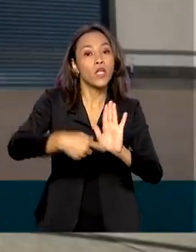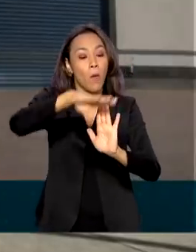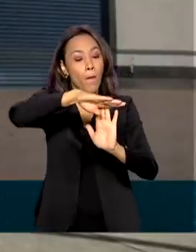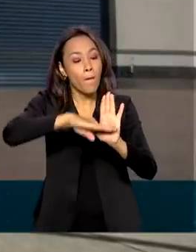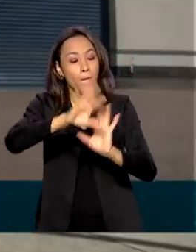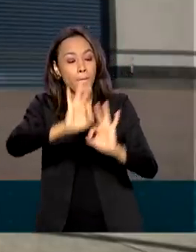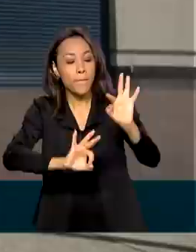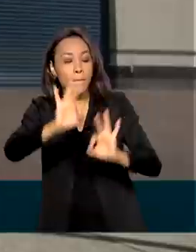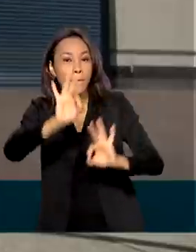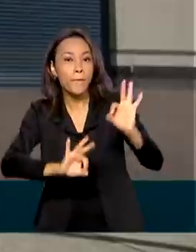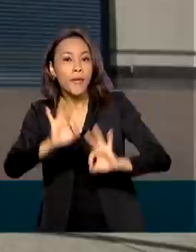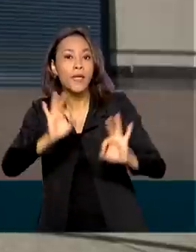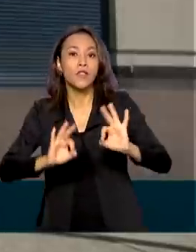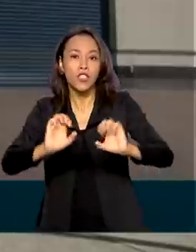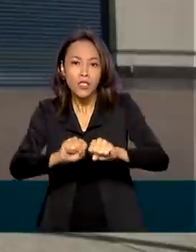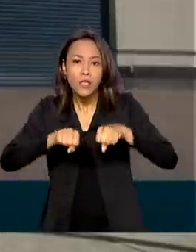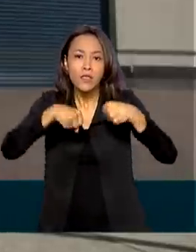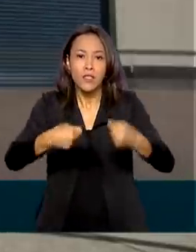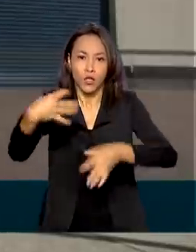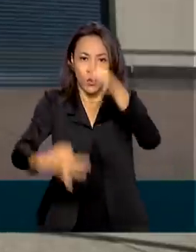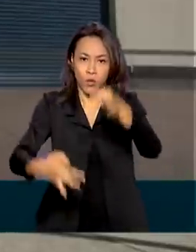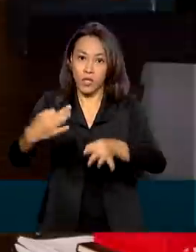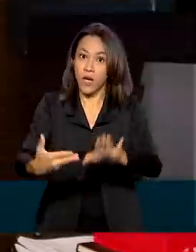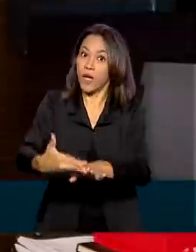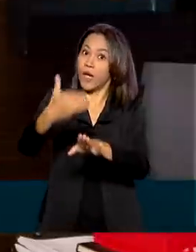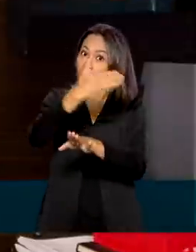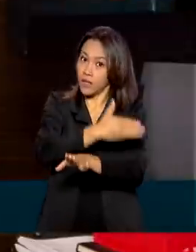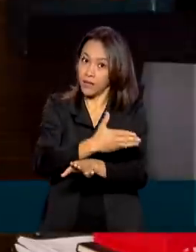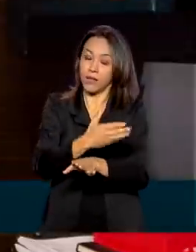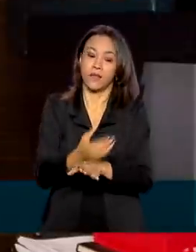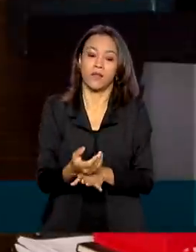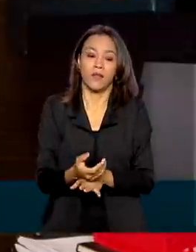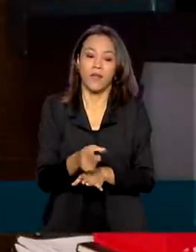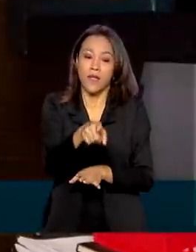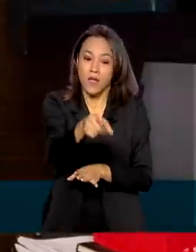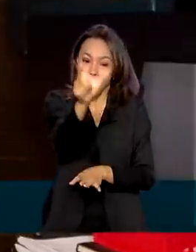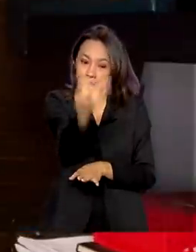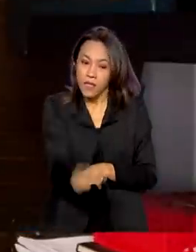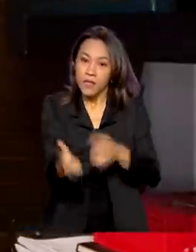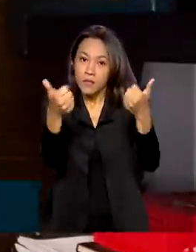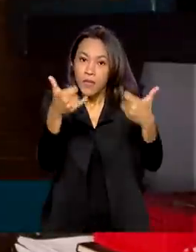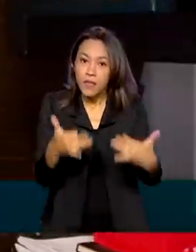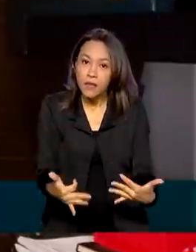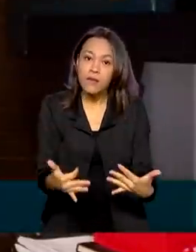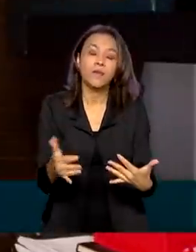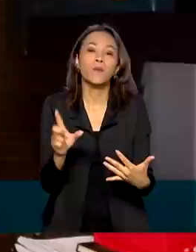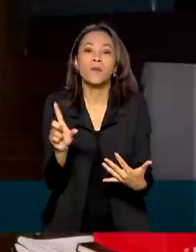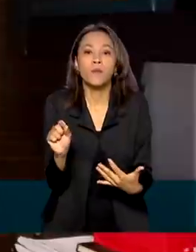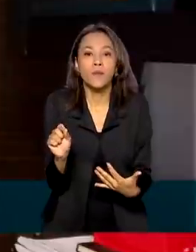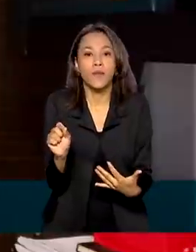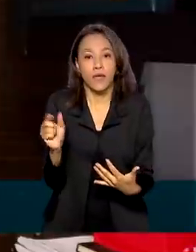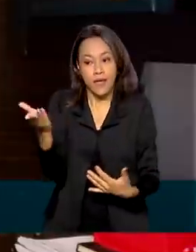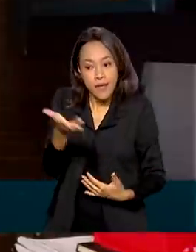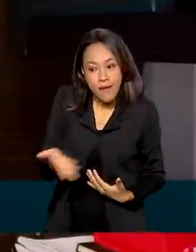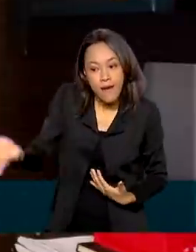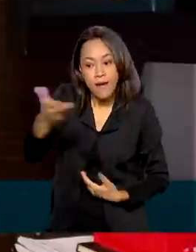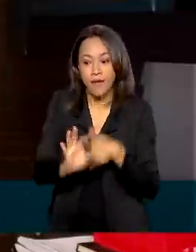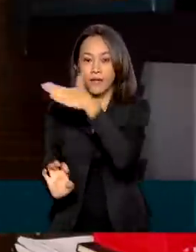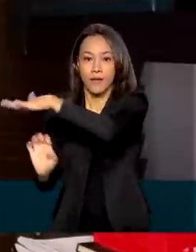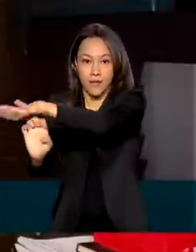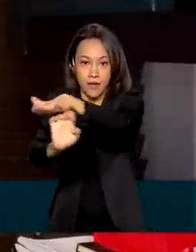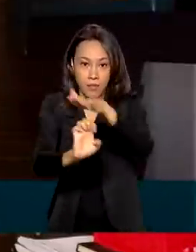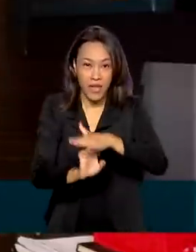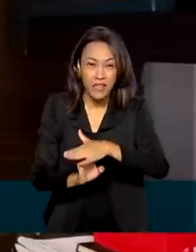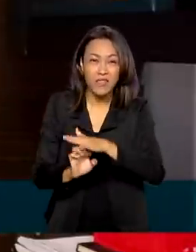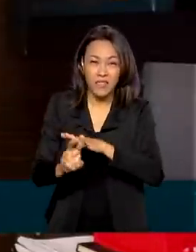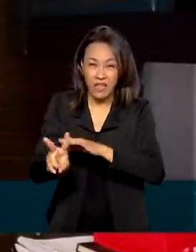Antes isso só podia ser feito pela empresa devedora. A gente também tem a possibilidade de que as empresas que vão para uma espécie